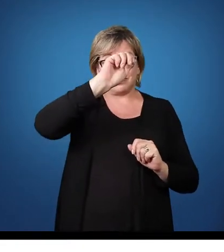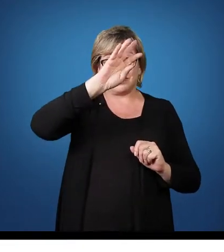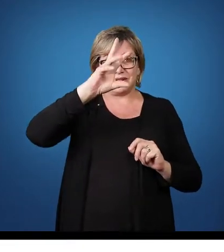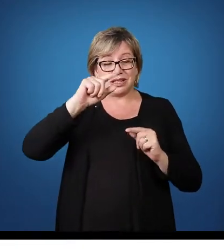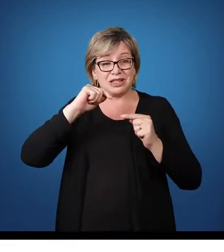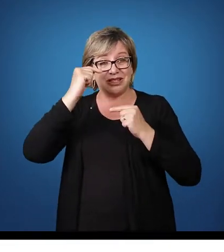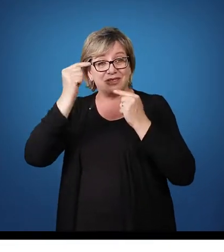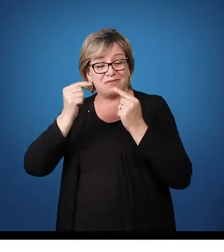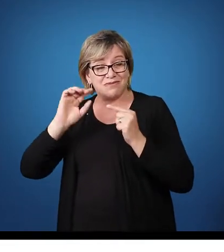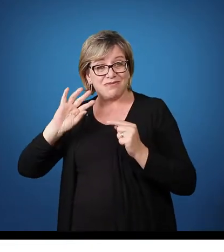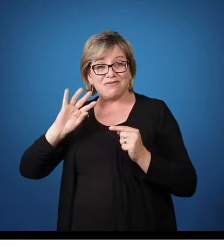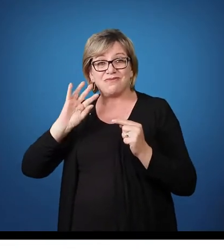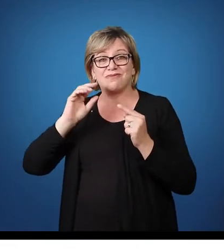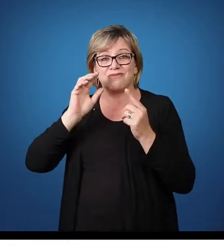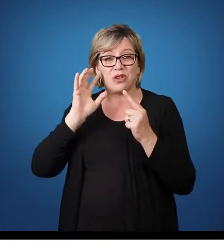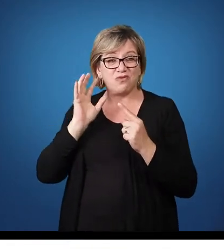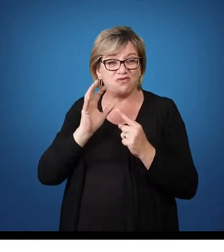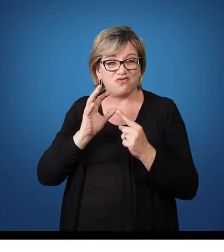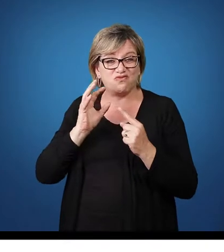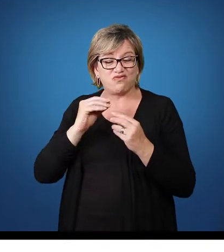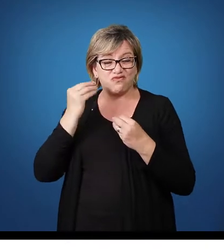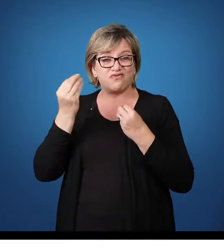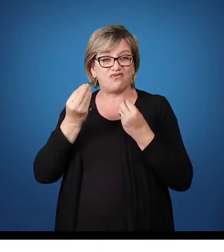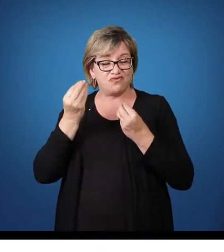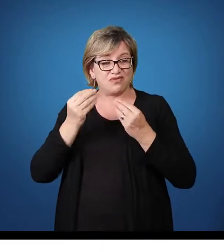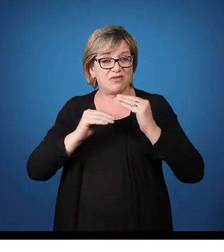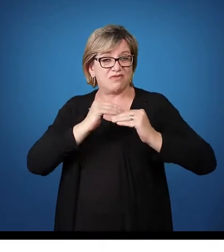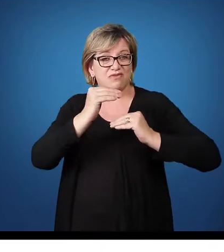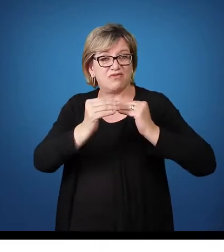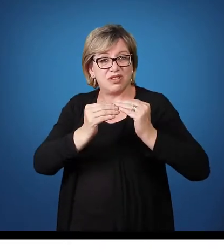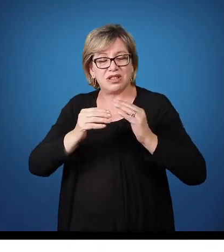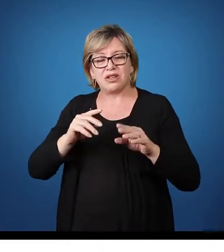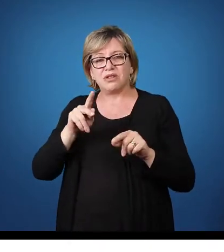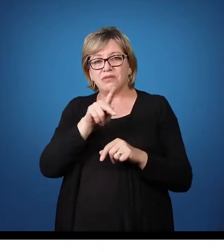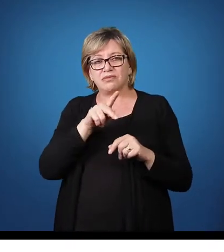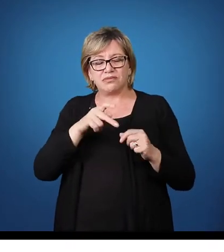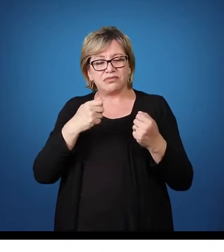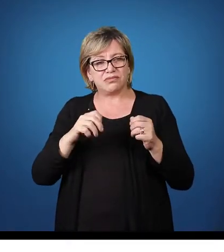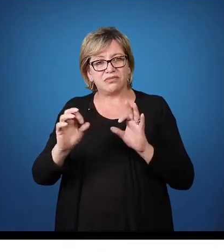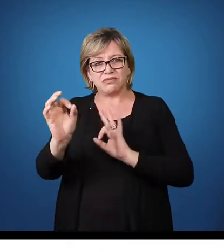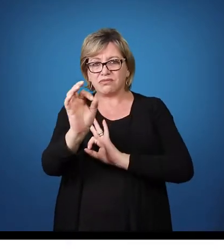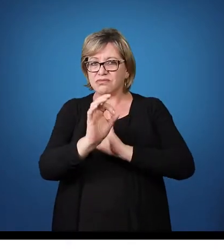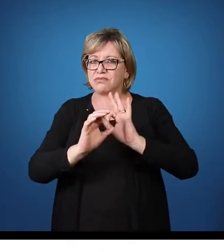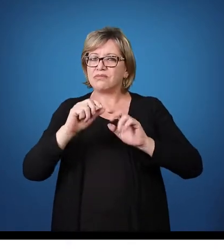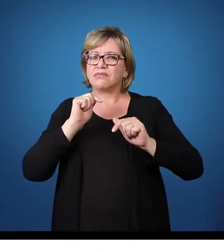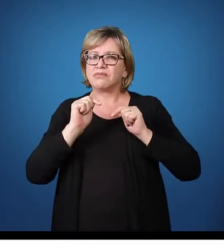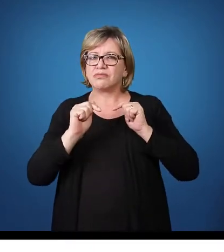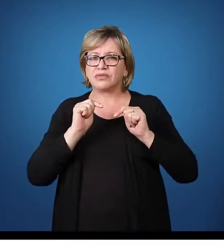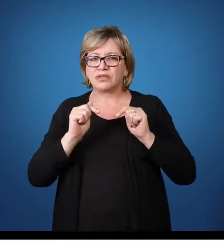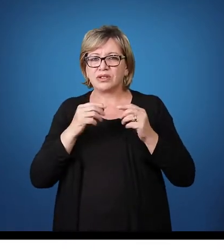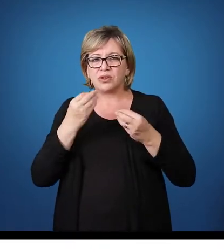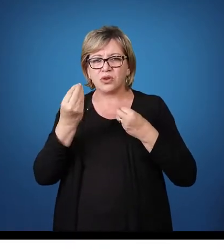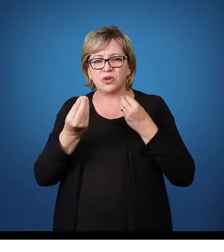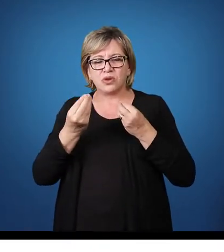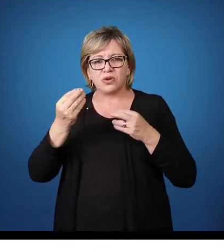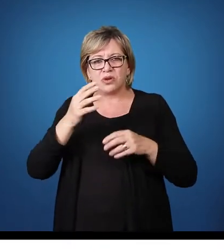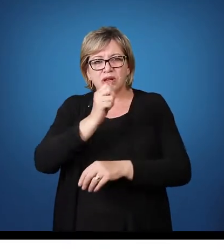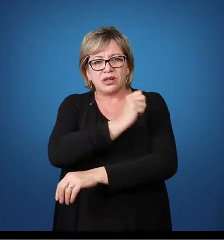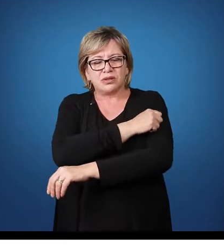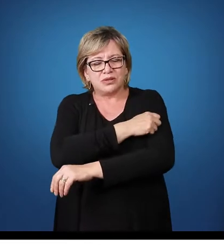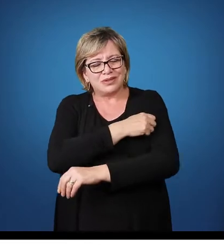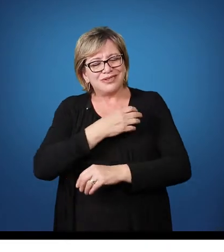no decorrer da sua escolarização. O professor, ele precisa organizar o seu trabalho, então, de modo que o aluno se sinta